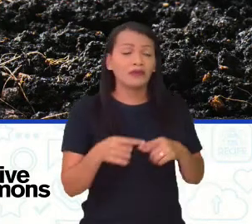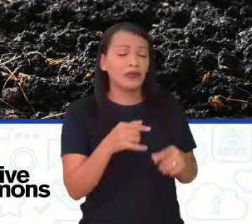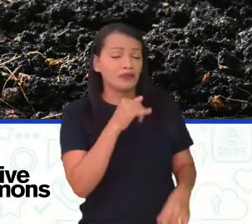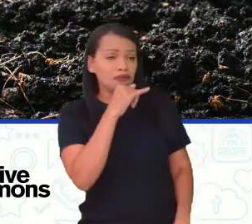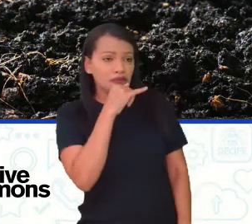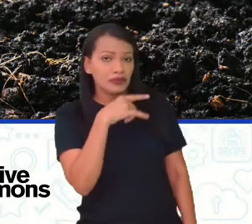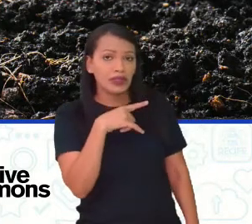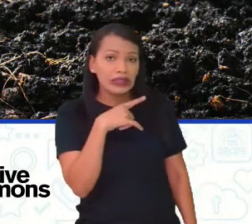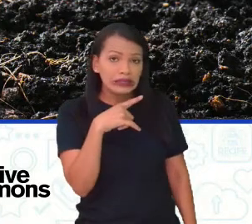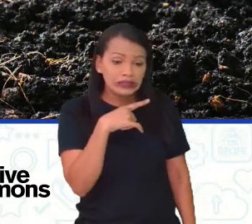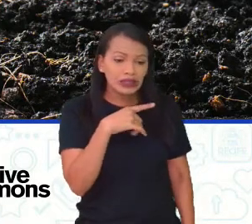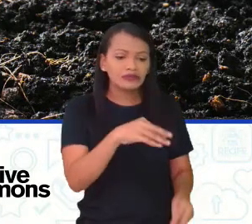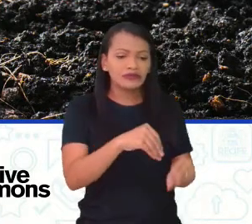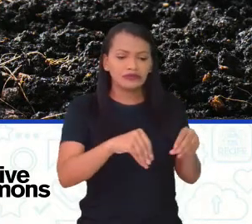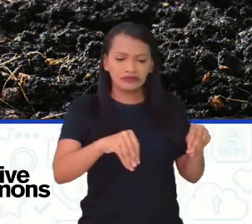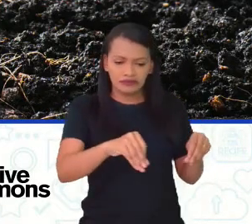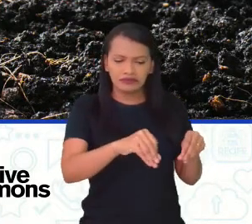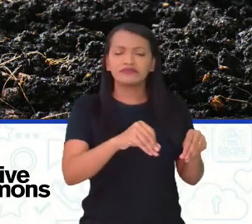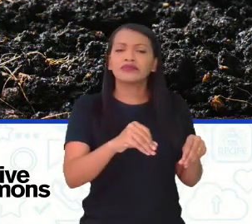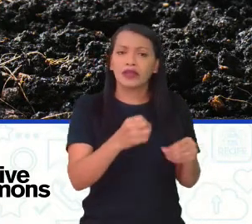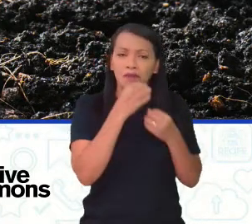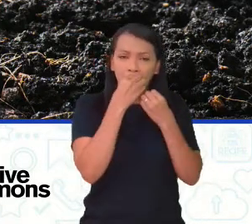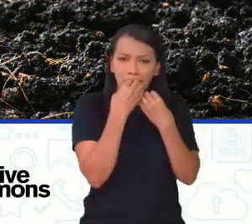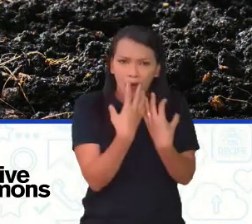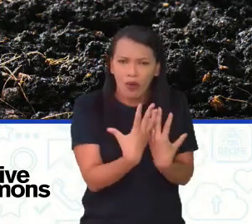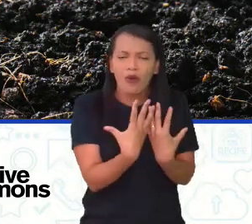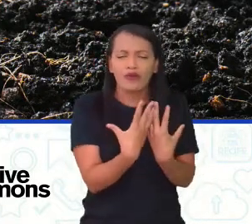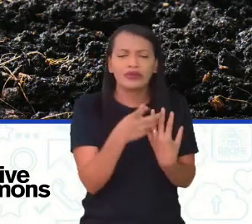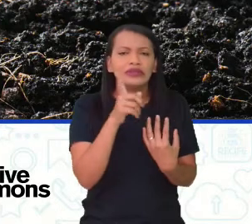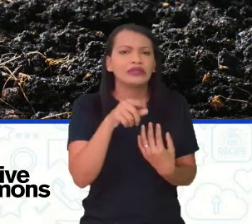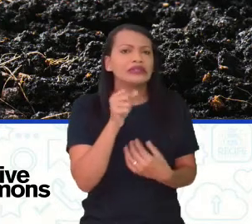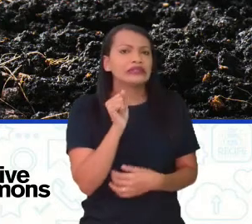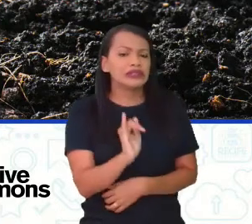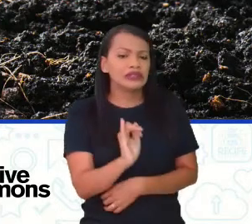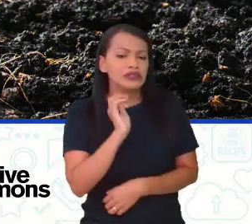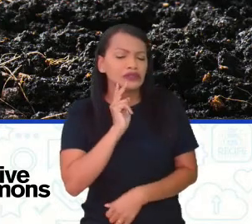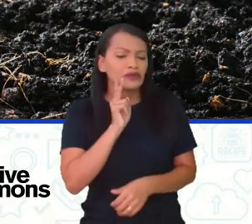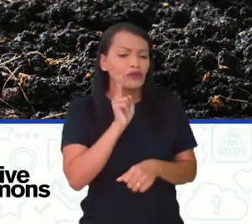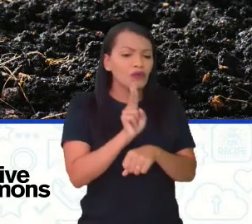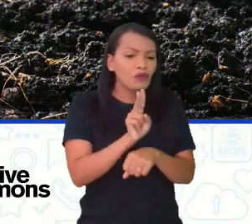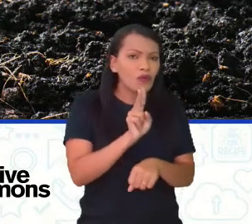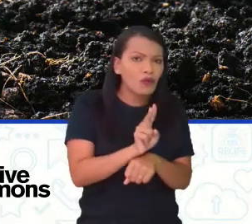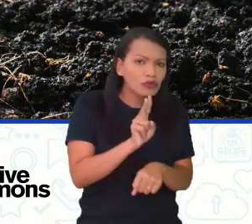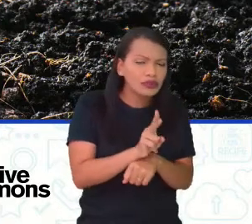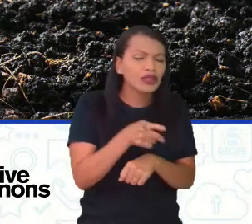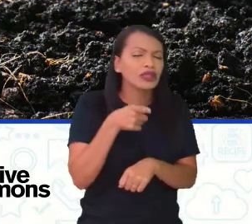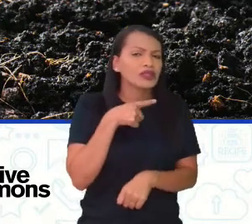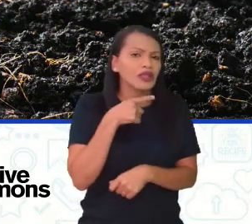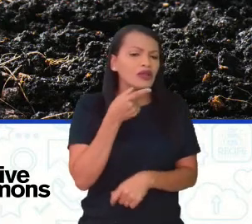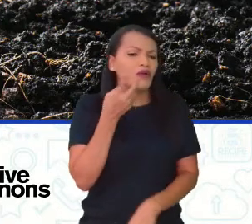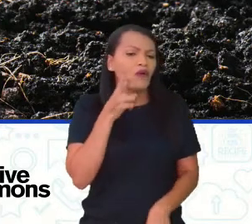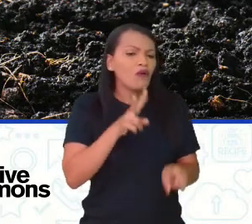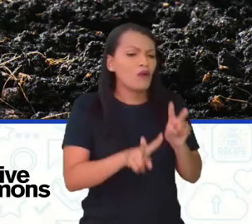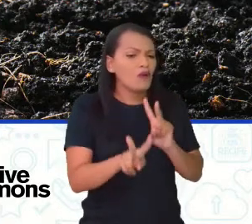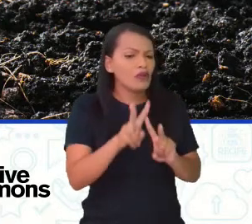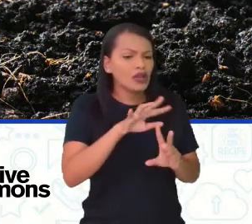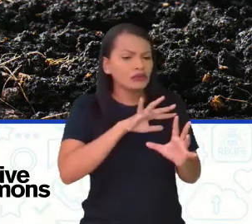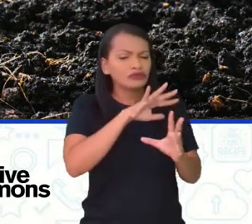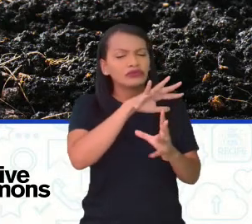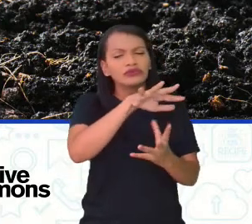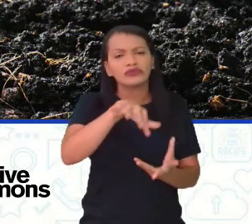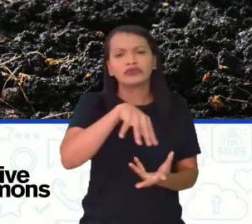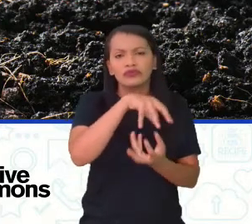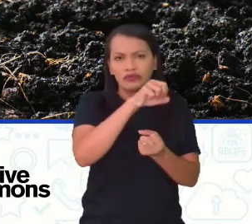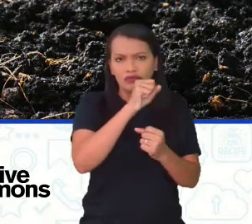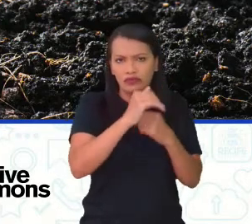tem o nosso solo rico. E se a gente cuidar, se a gente tiver esse olhar sustentável, né? Para um desenvolvimento